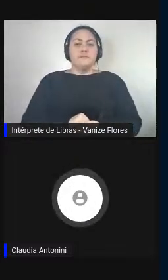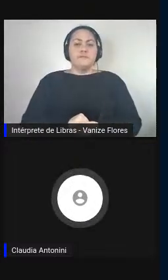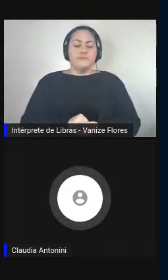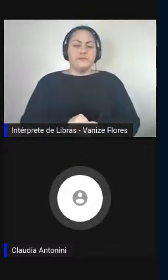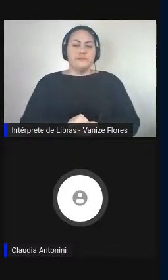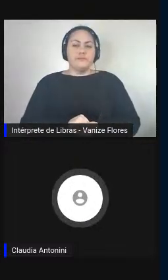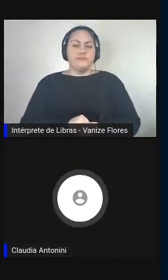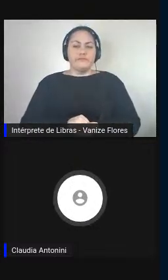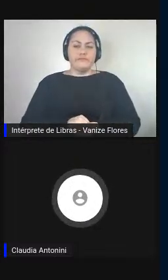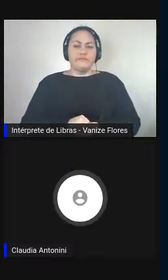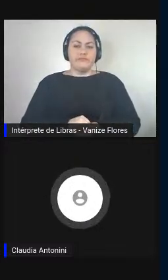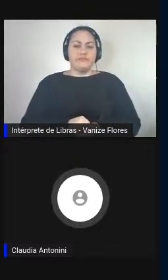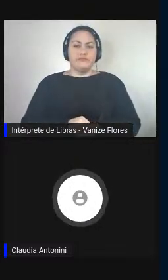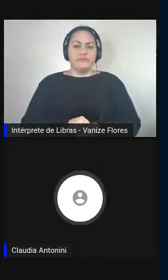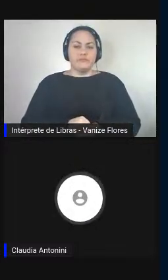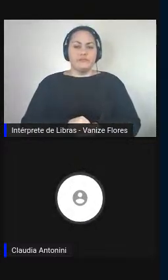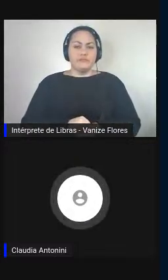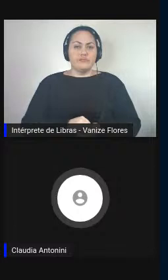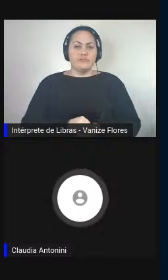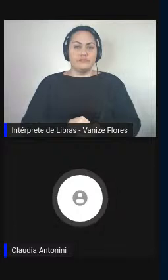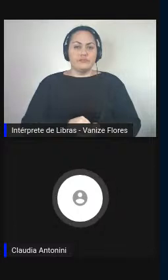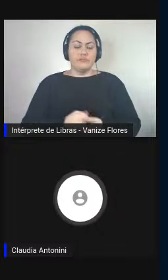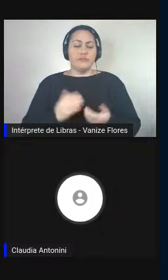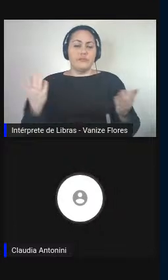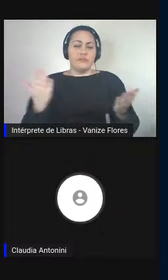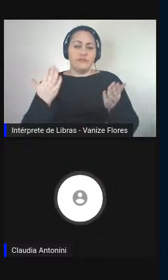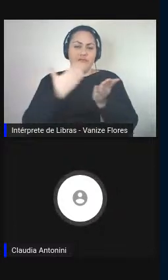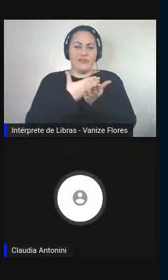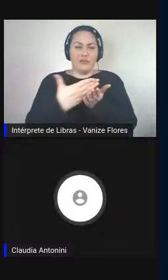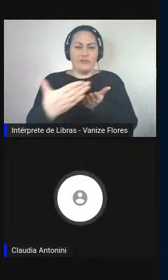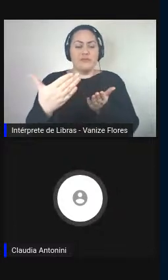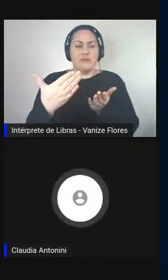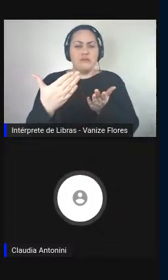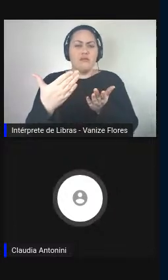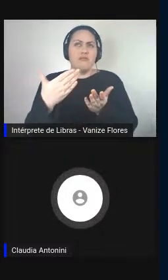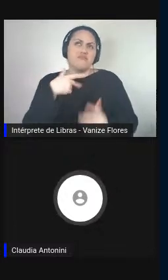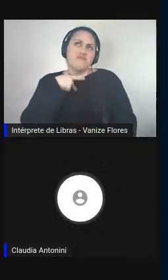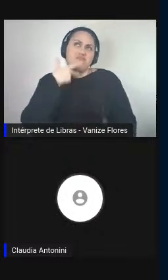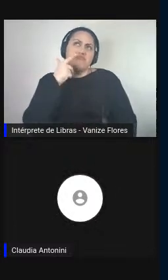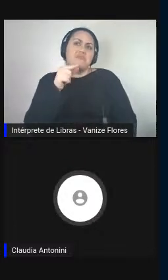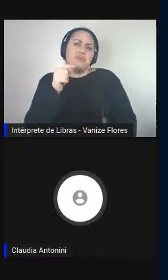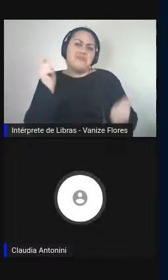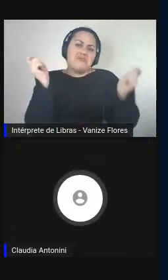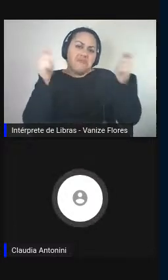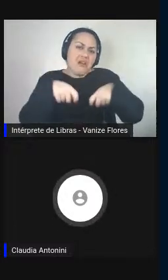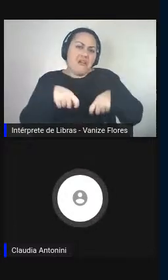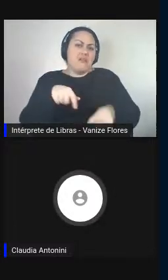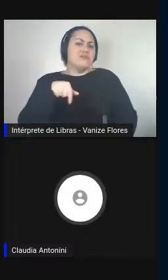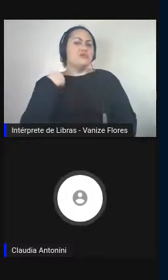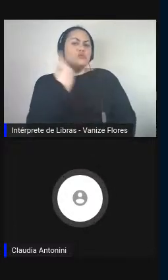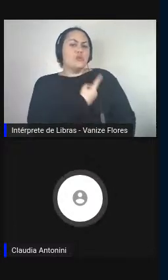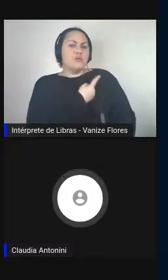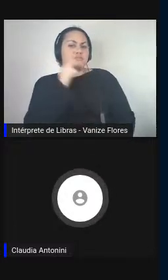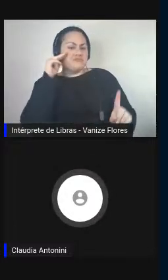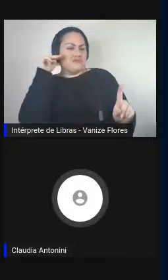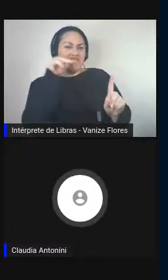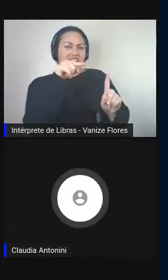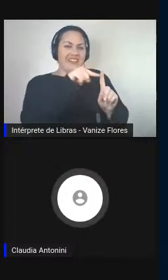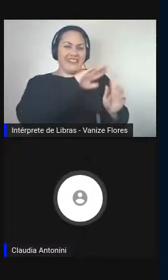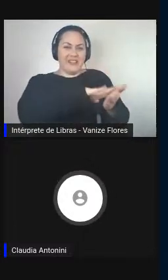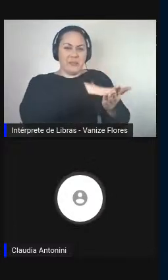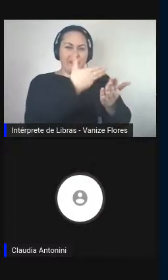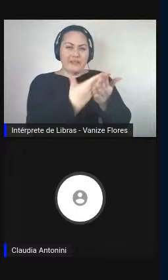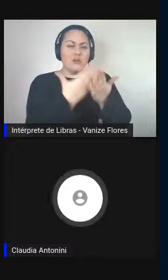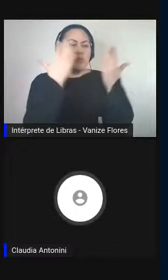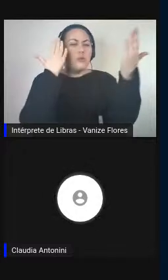eu diria que nós podemos olhar para a interpretação fazendo uma analogia com as várias revoluções